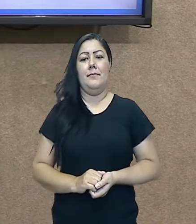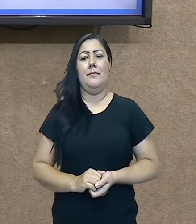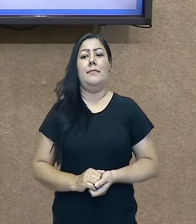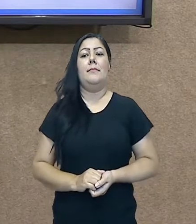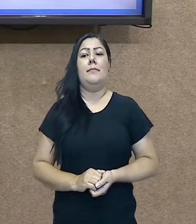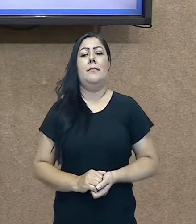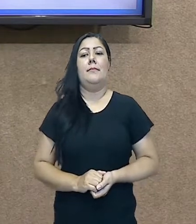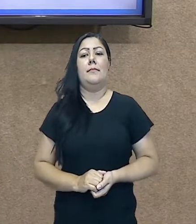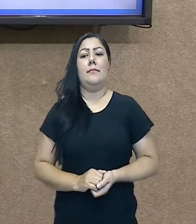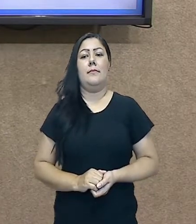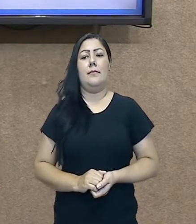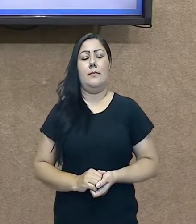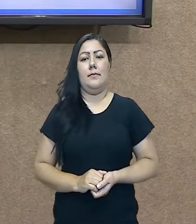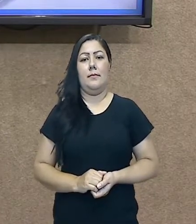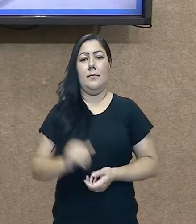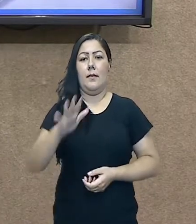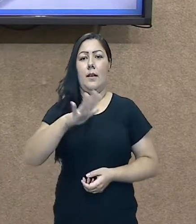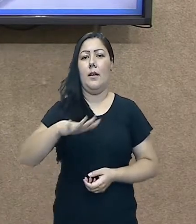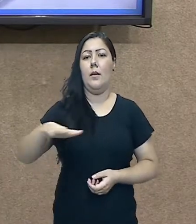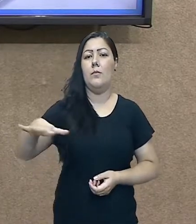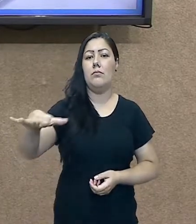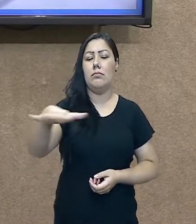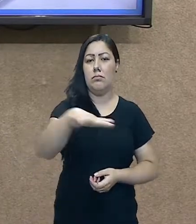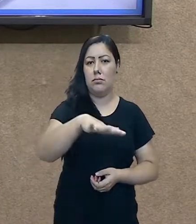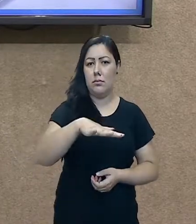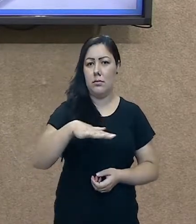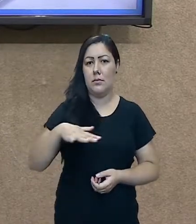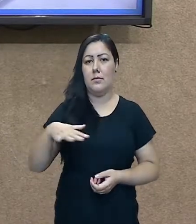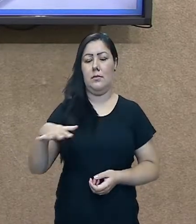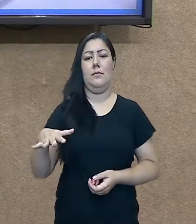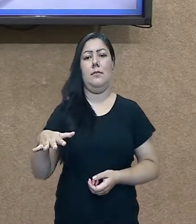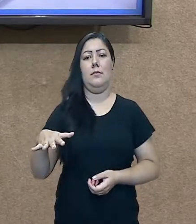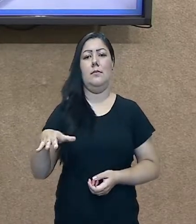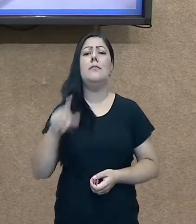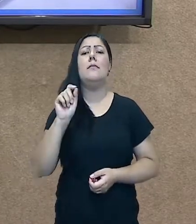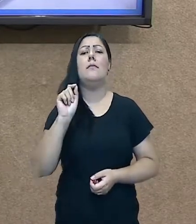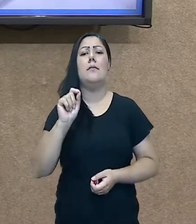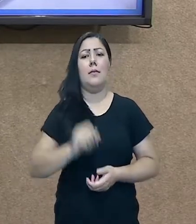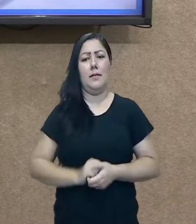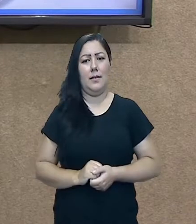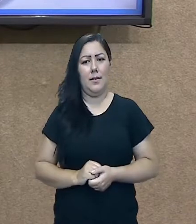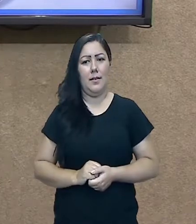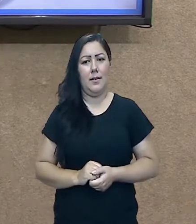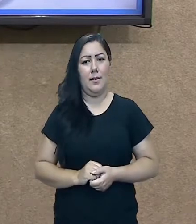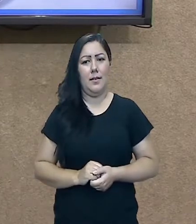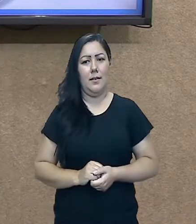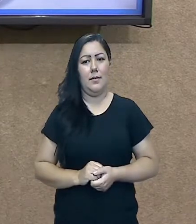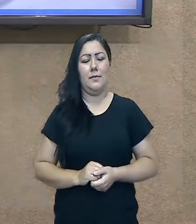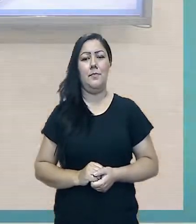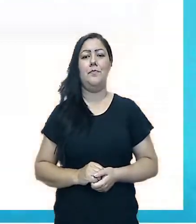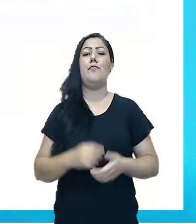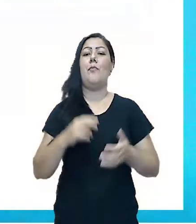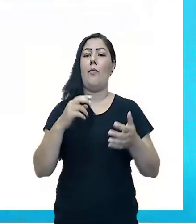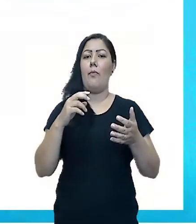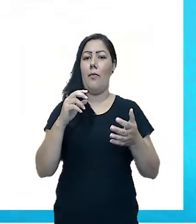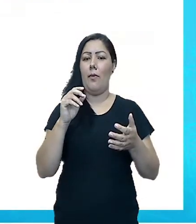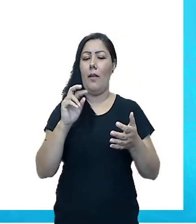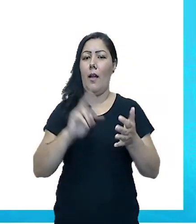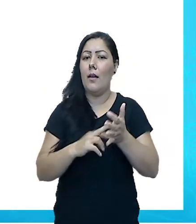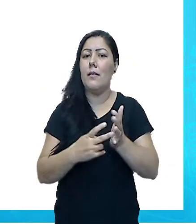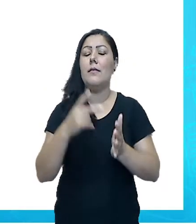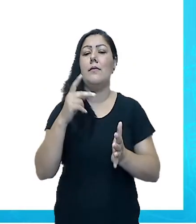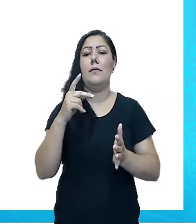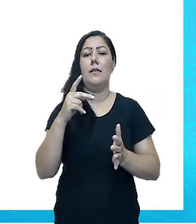E o espaço geográfico? O espaço é criado pelo homem, esse espaço